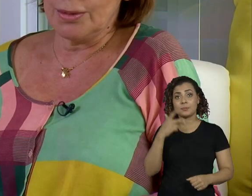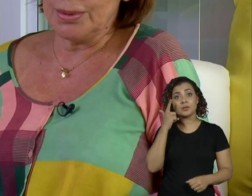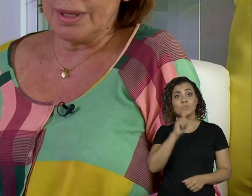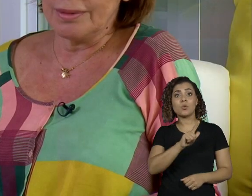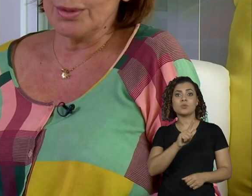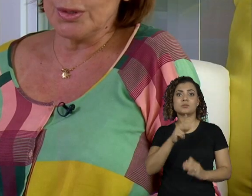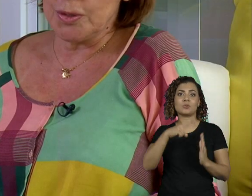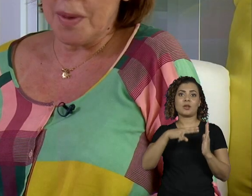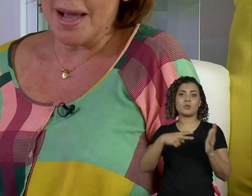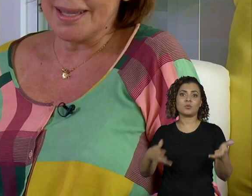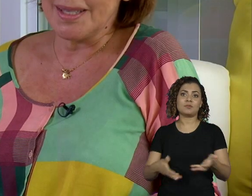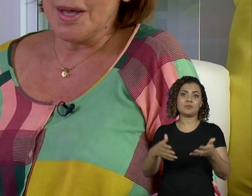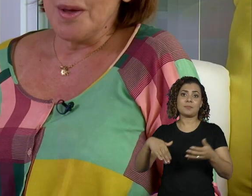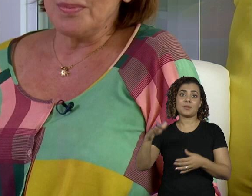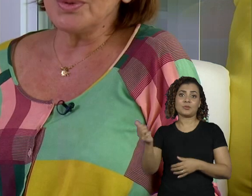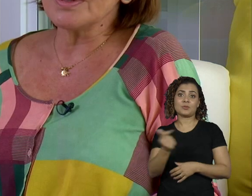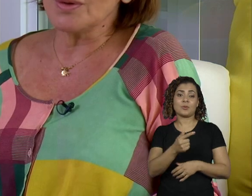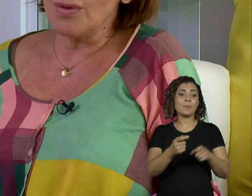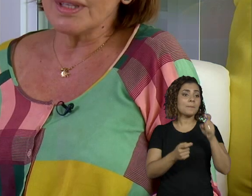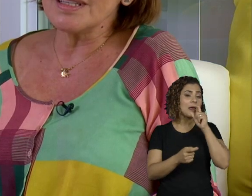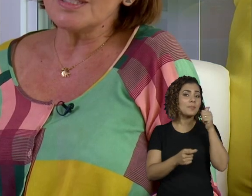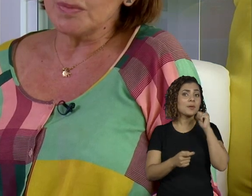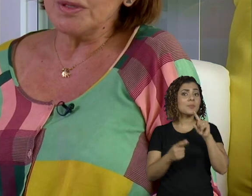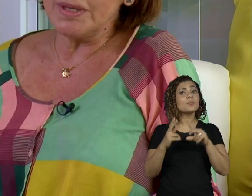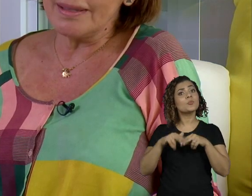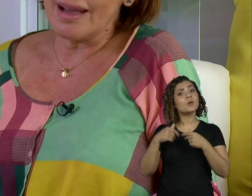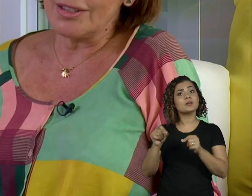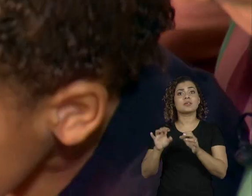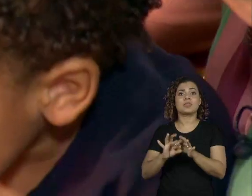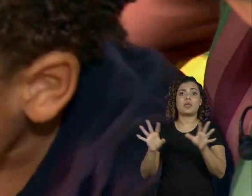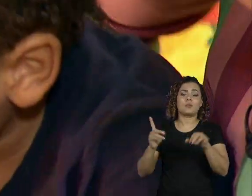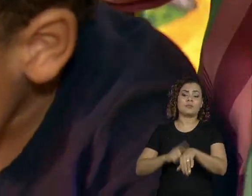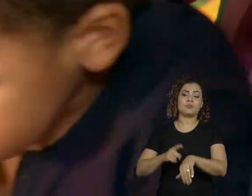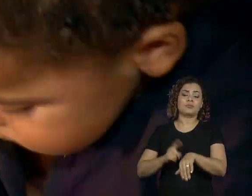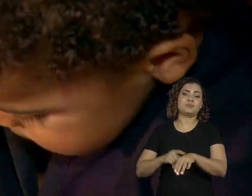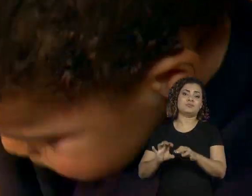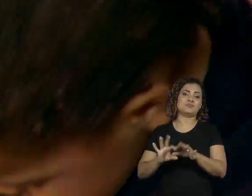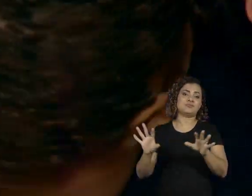êxito na leitura do que os pais, por conta da disponibilidade.